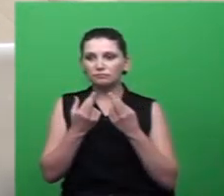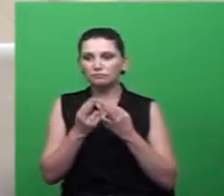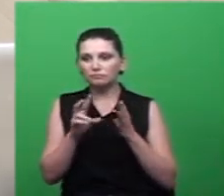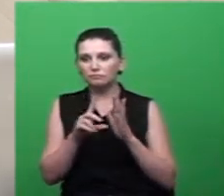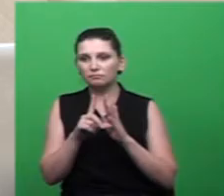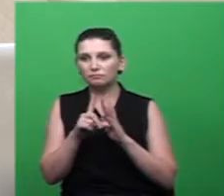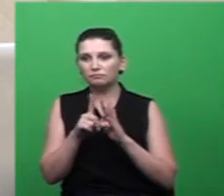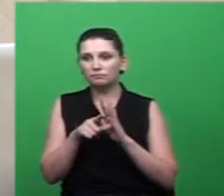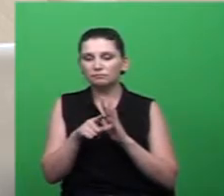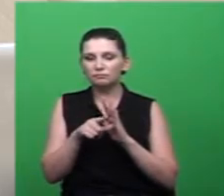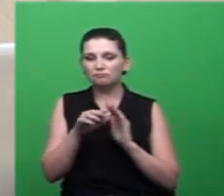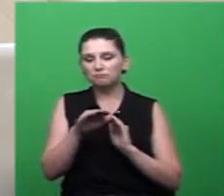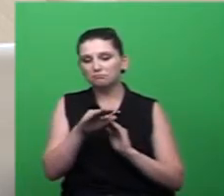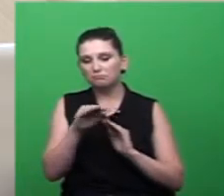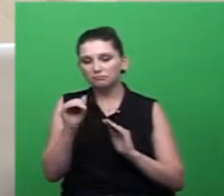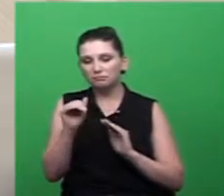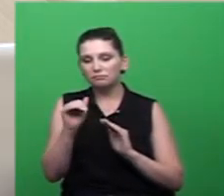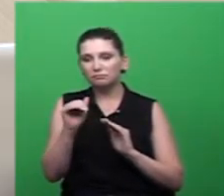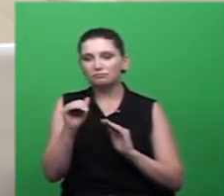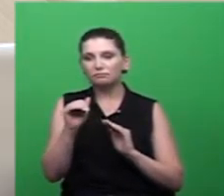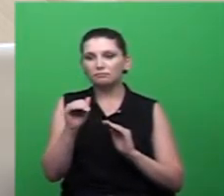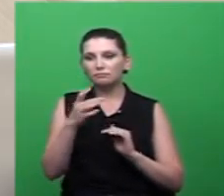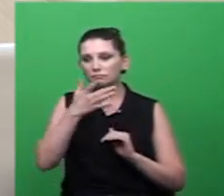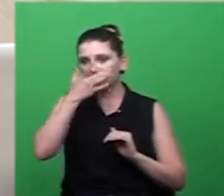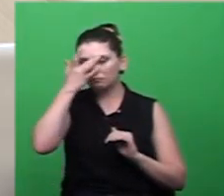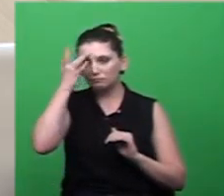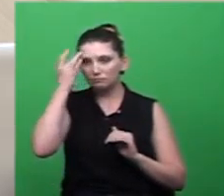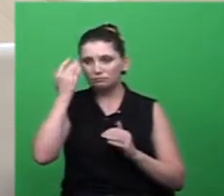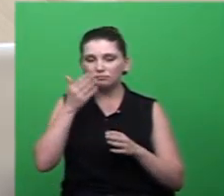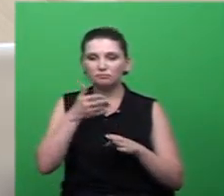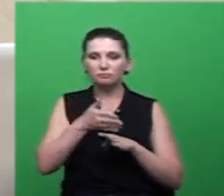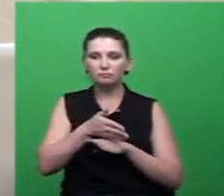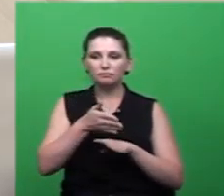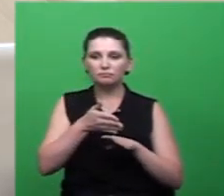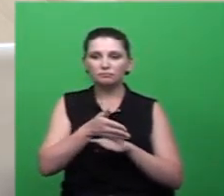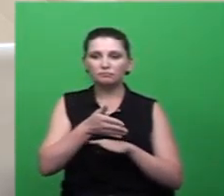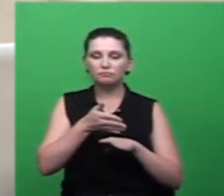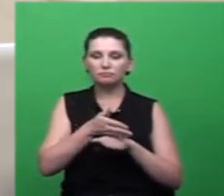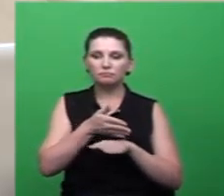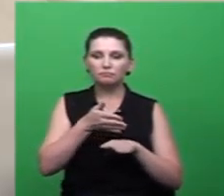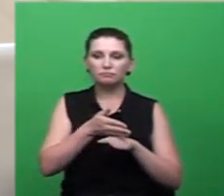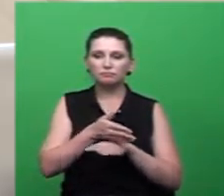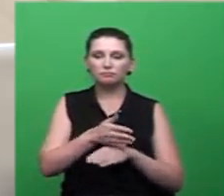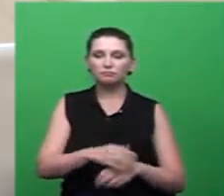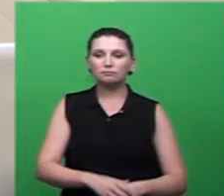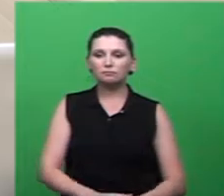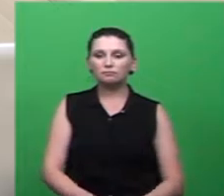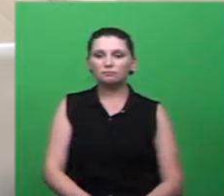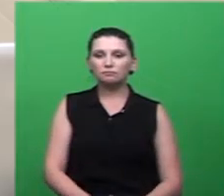o triatleta e os familiares entram ao recinto aqui para as homenagens e a foto.